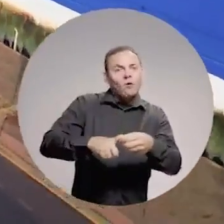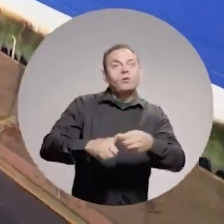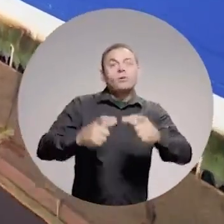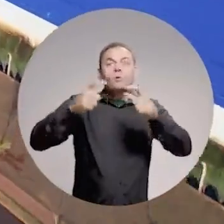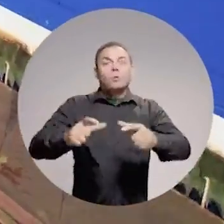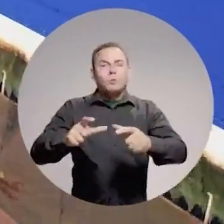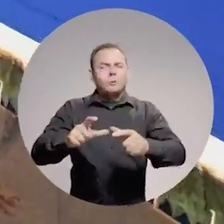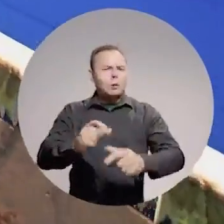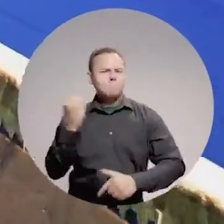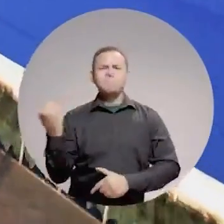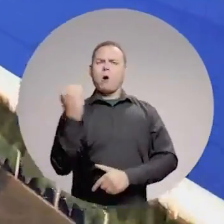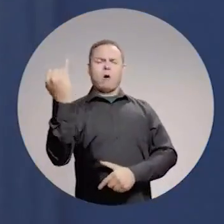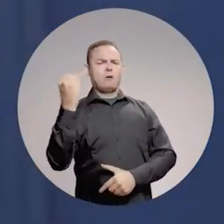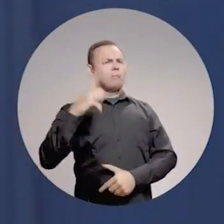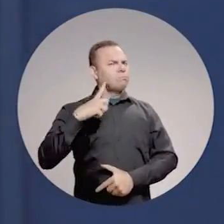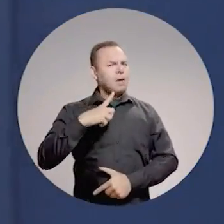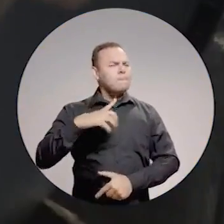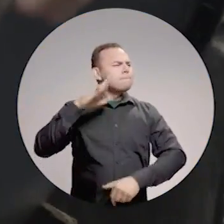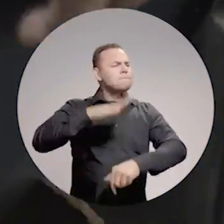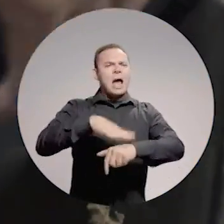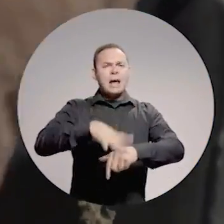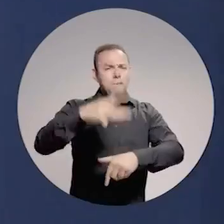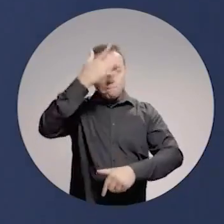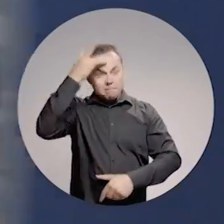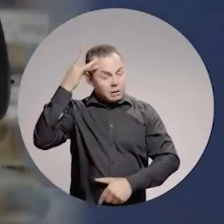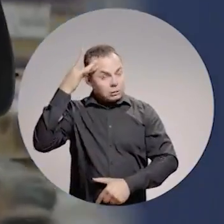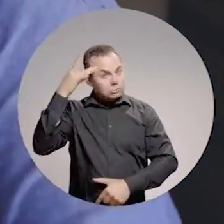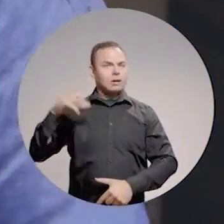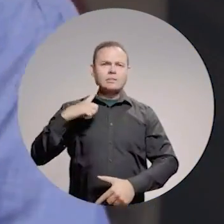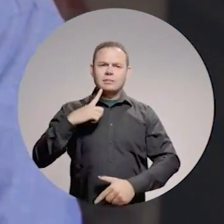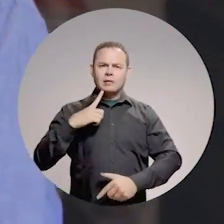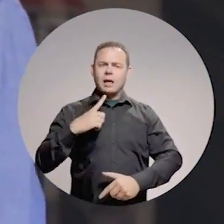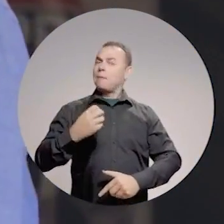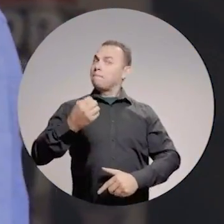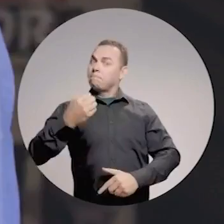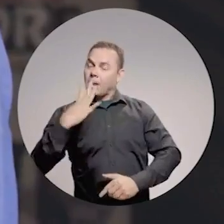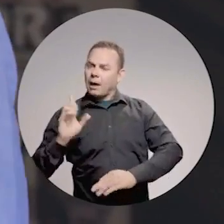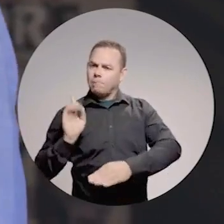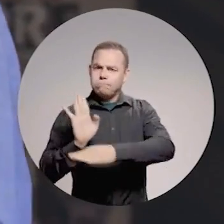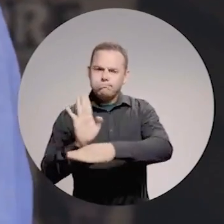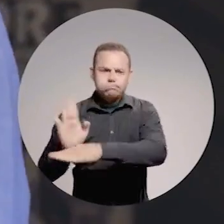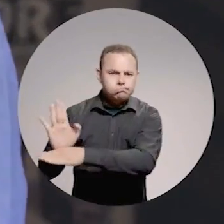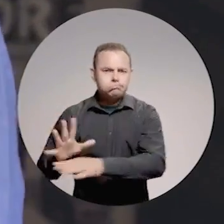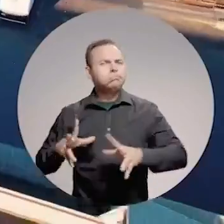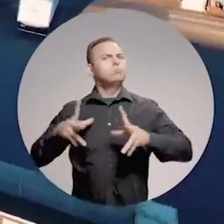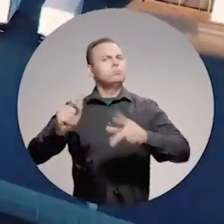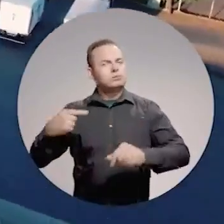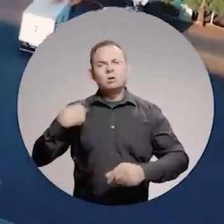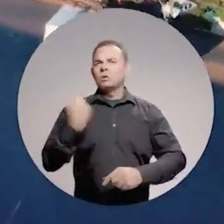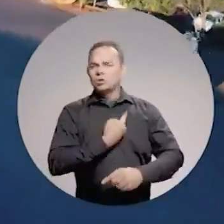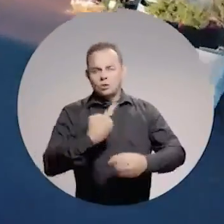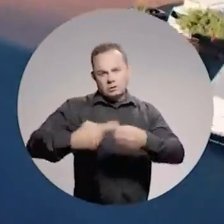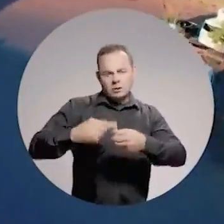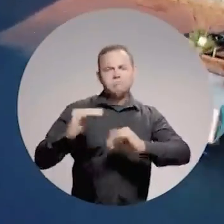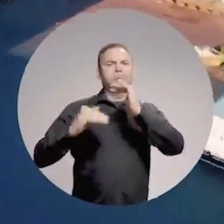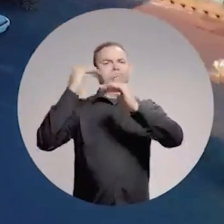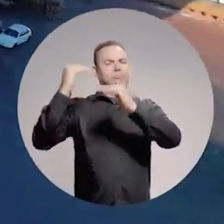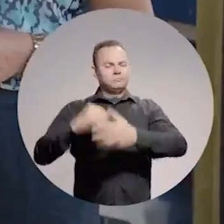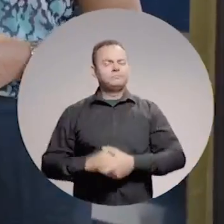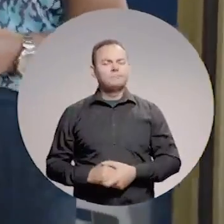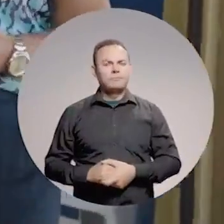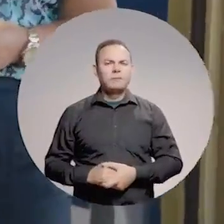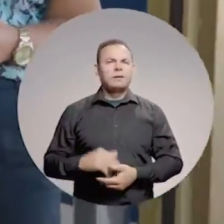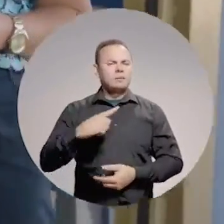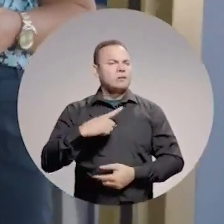região pujante e pra que mais pessoas possam se beneficiar de todo esse avanço e crescimento da nossa cidade. Olha aqui o meu